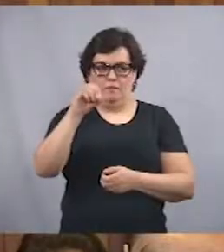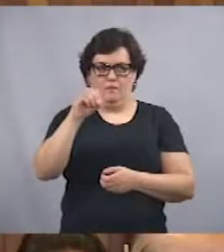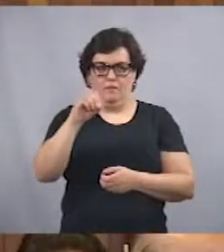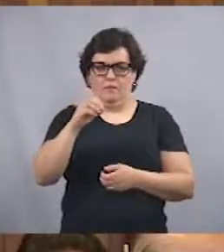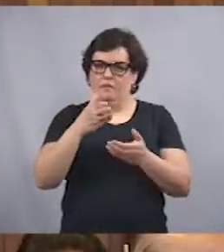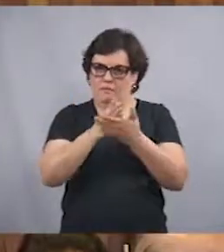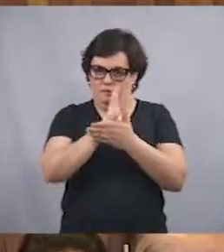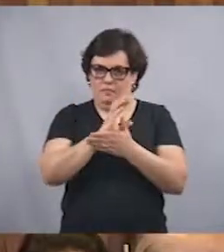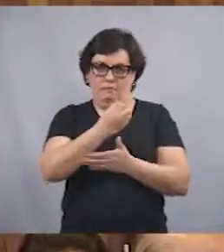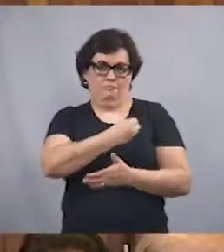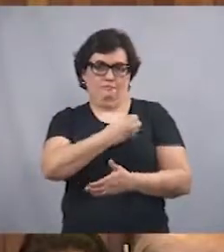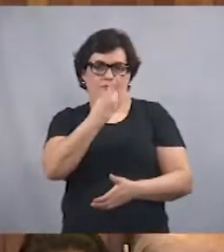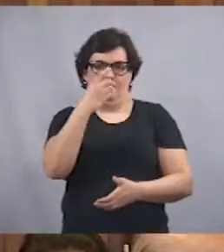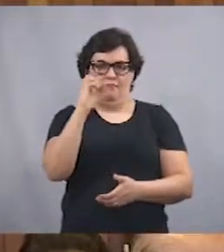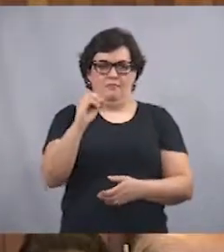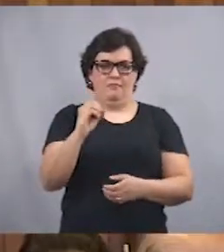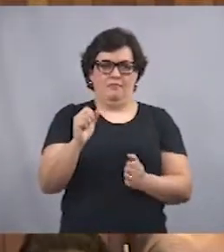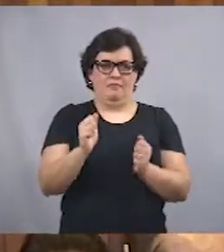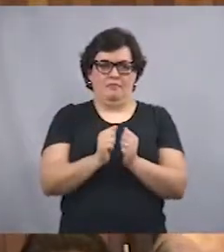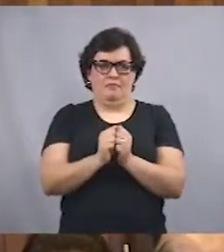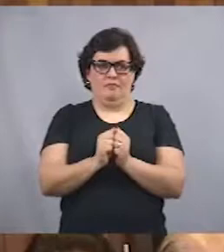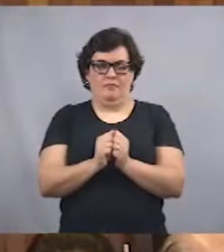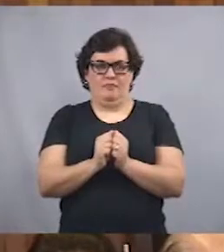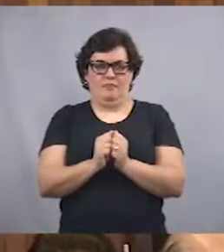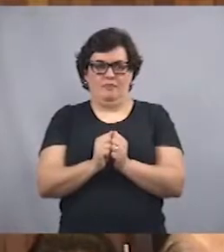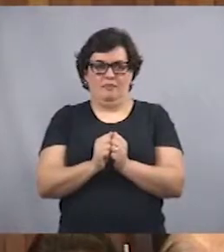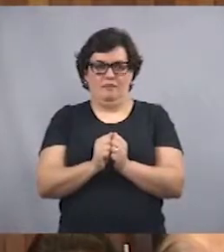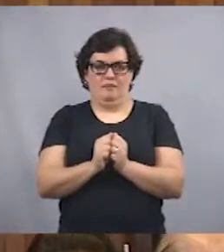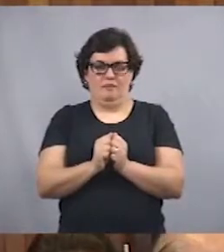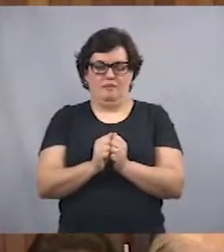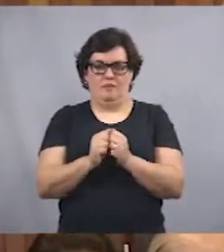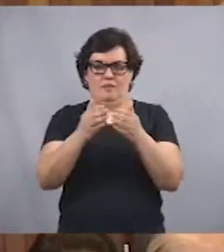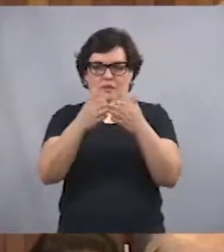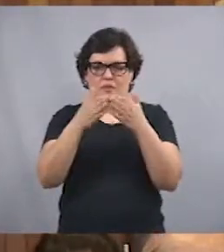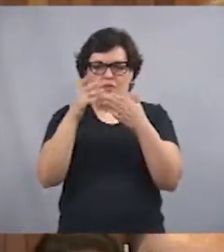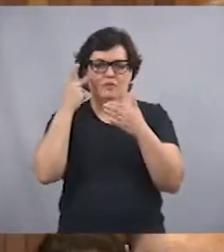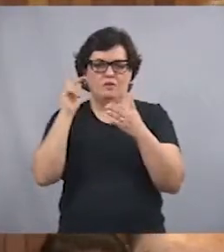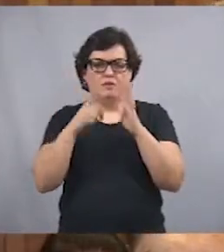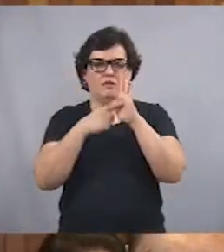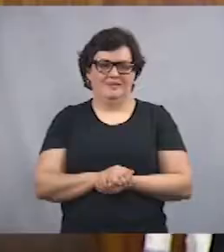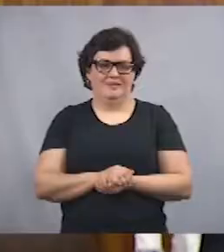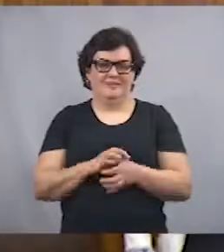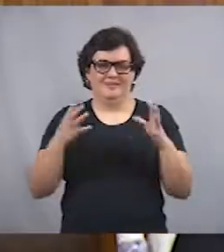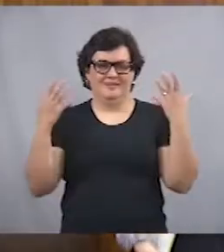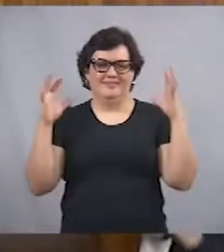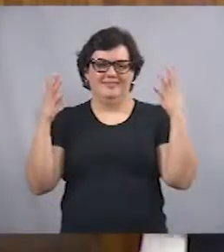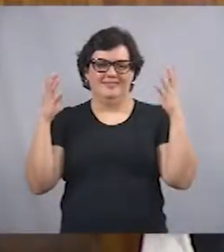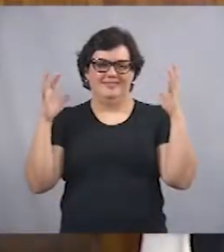proposta pelo vereador Luiz Eduardo Nardi. Coraini recebeu votos de congratulações.